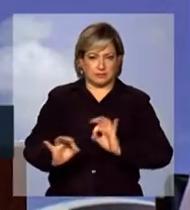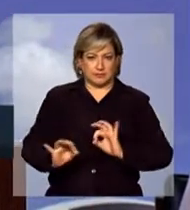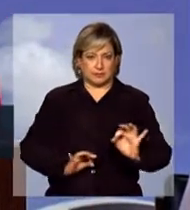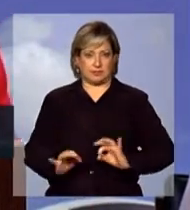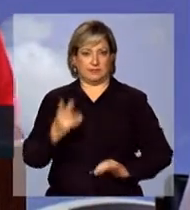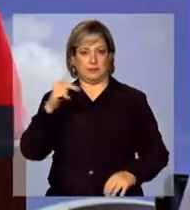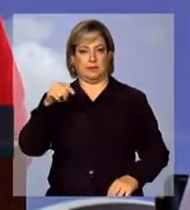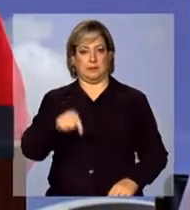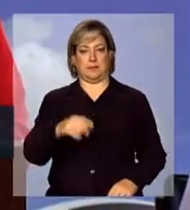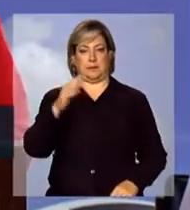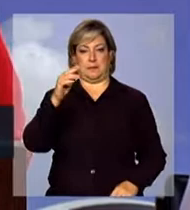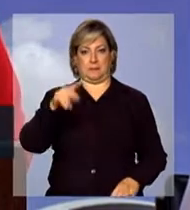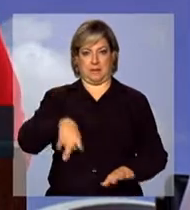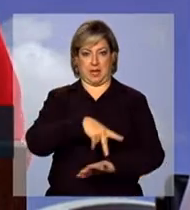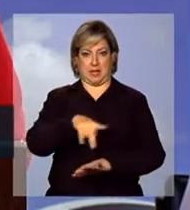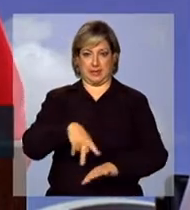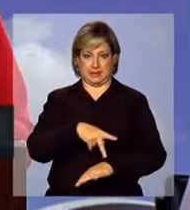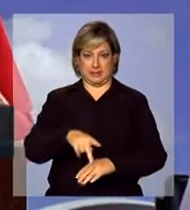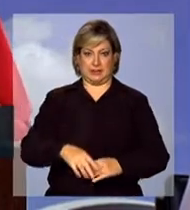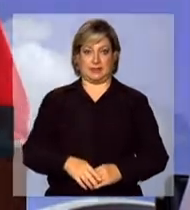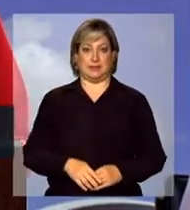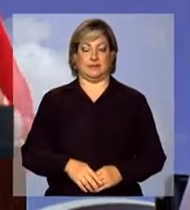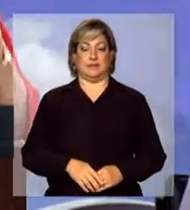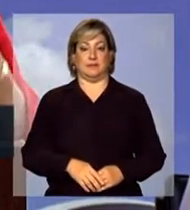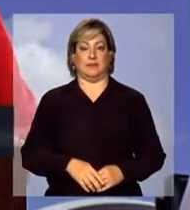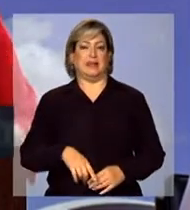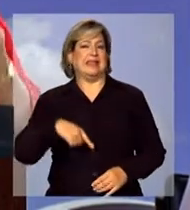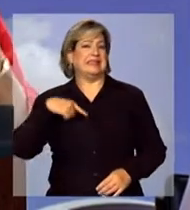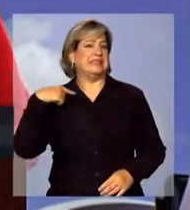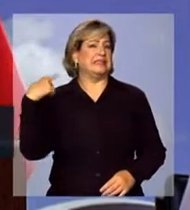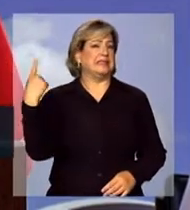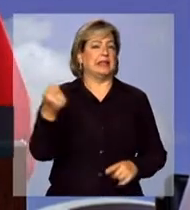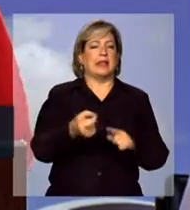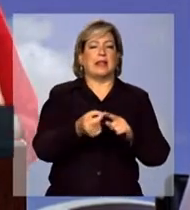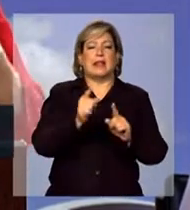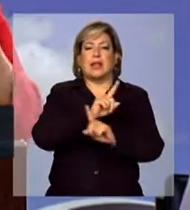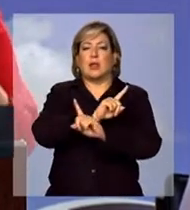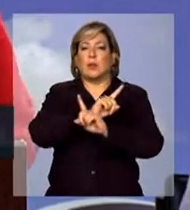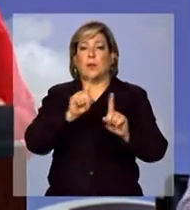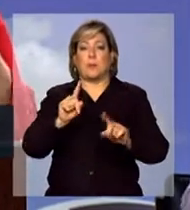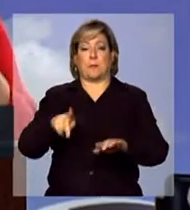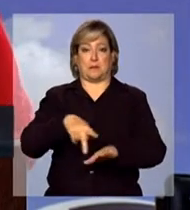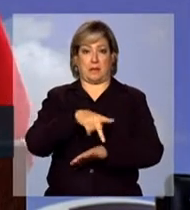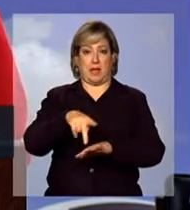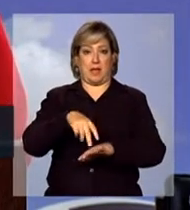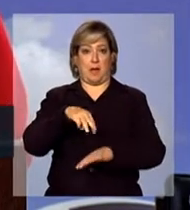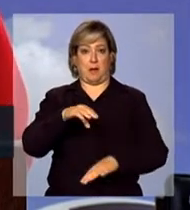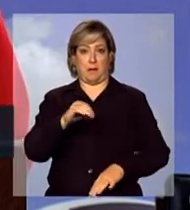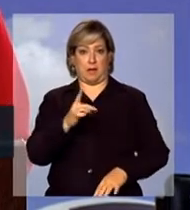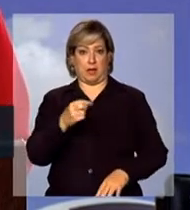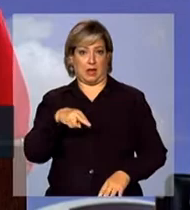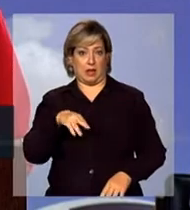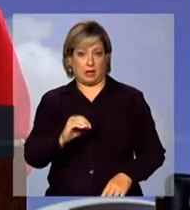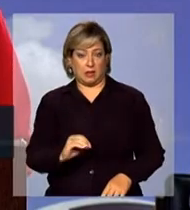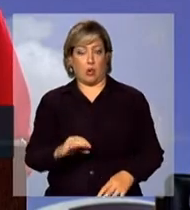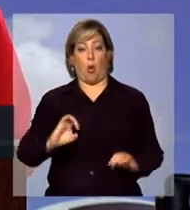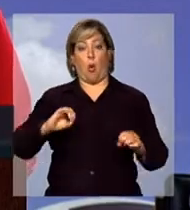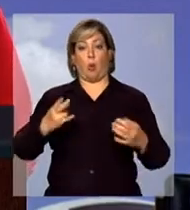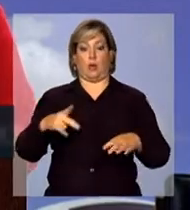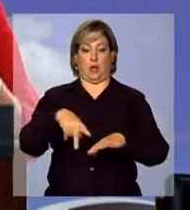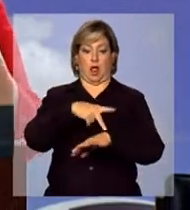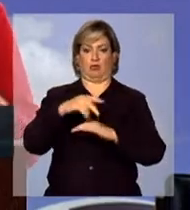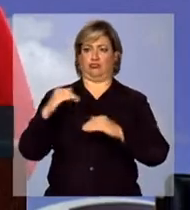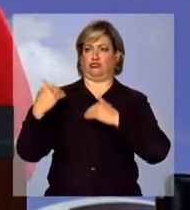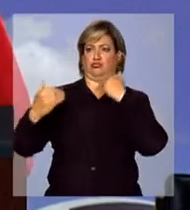estratégica para o nosso país. Nenhum país moderno, nenhuma nação desenvolvida